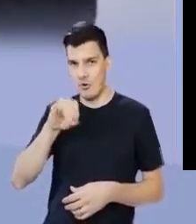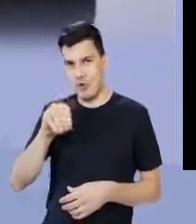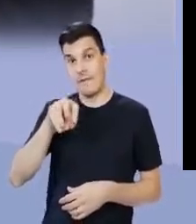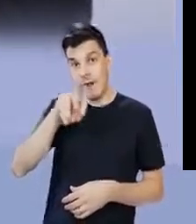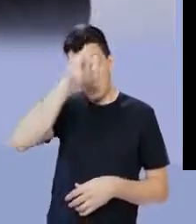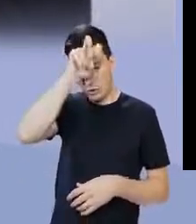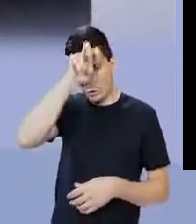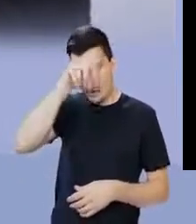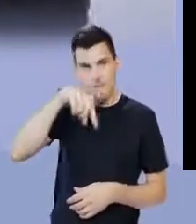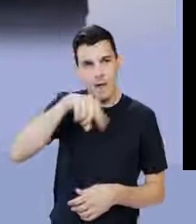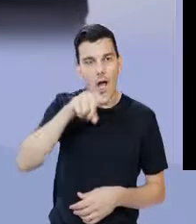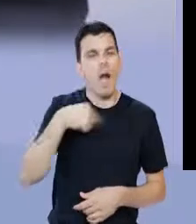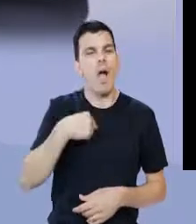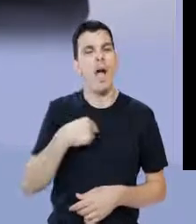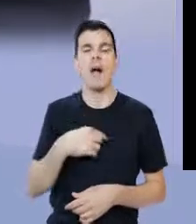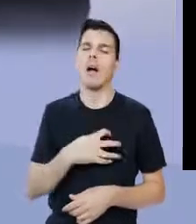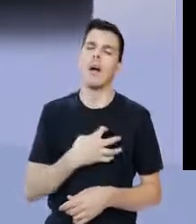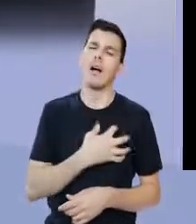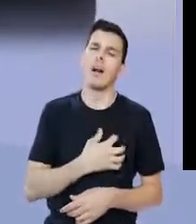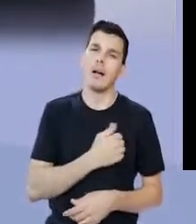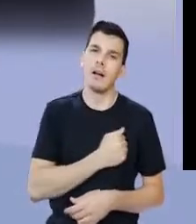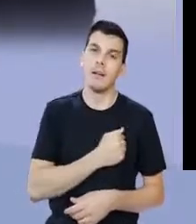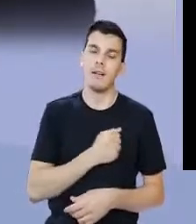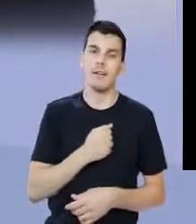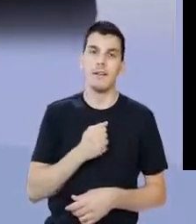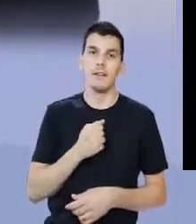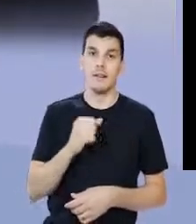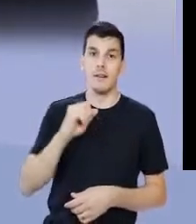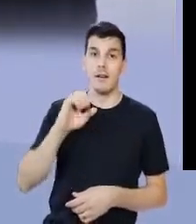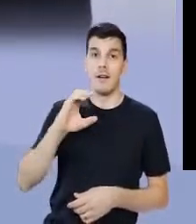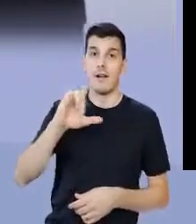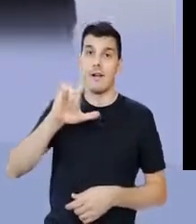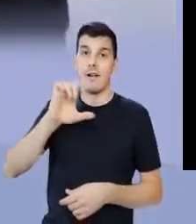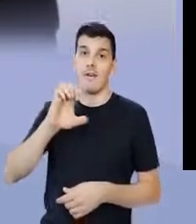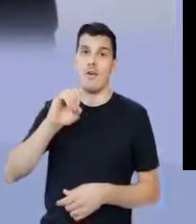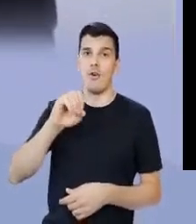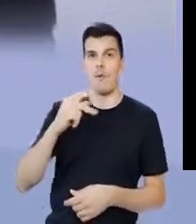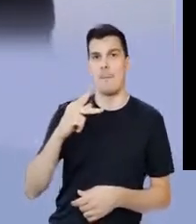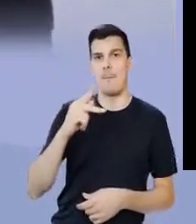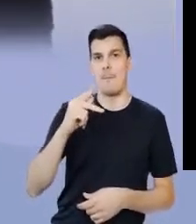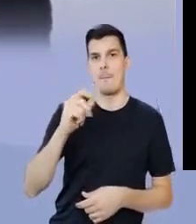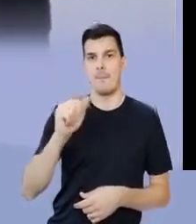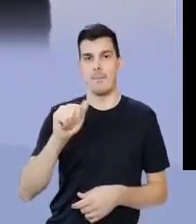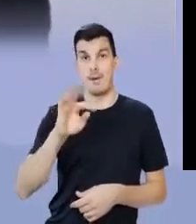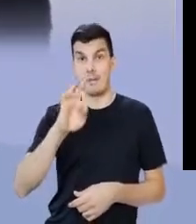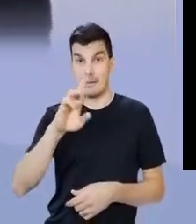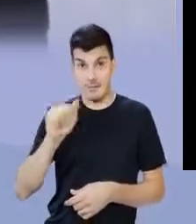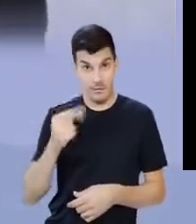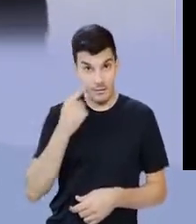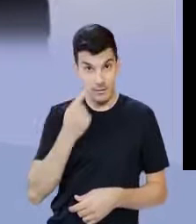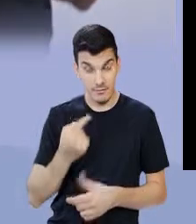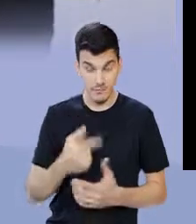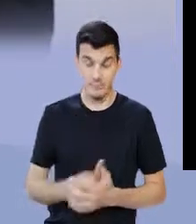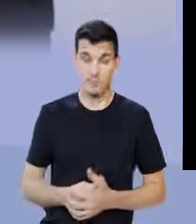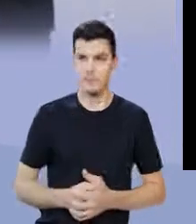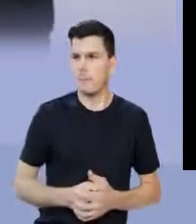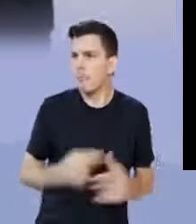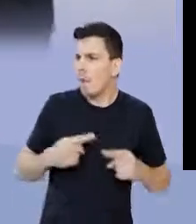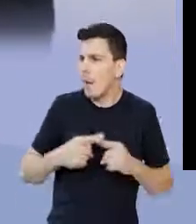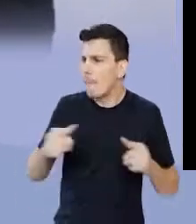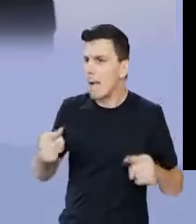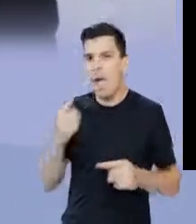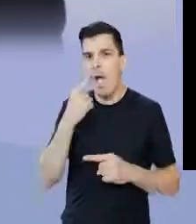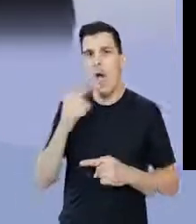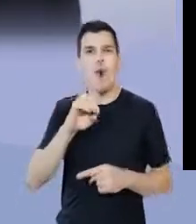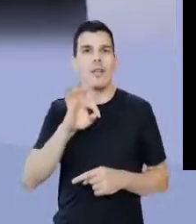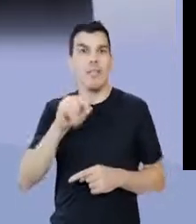e lá no Egito ele acaba se apaixonando por quem? Por Cleóporta, olha que loucura, já já eu conto a história dele pra vocês,